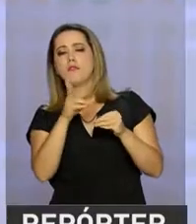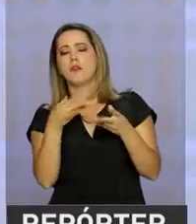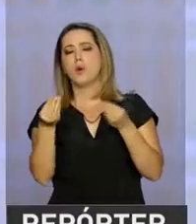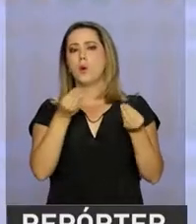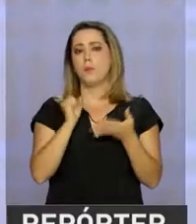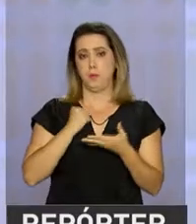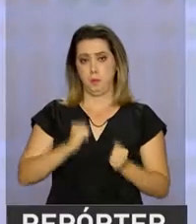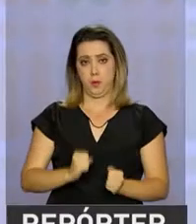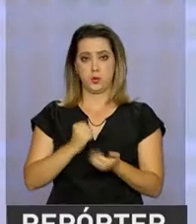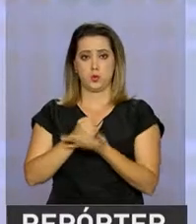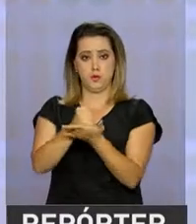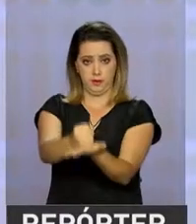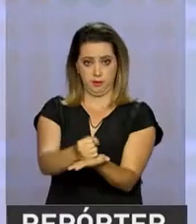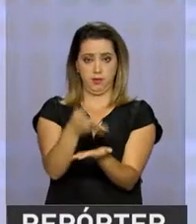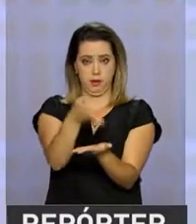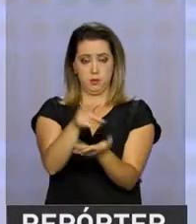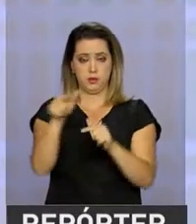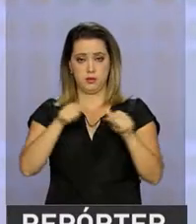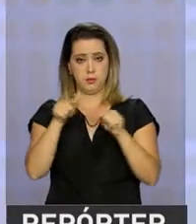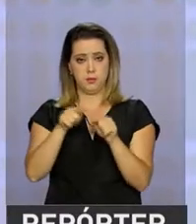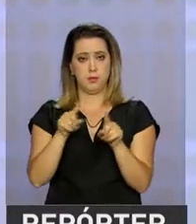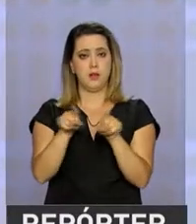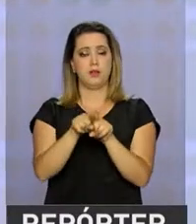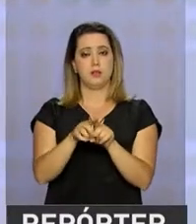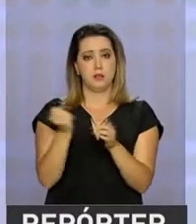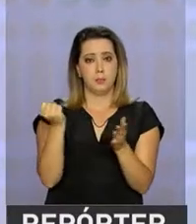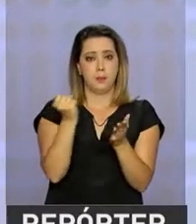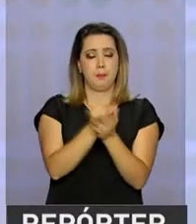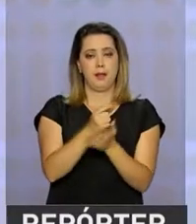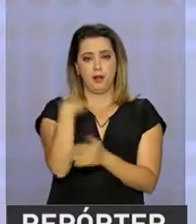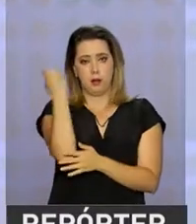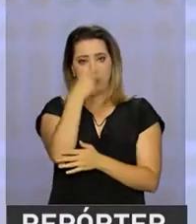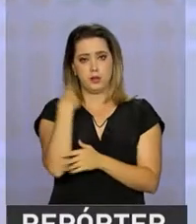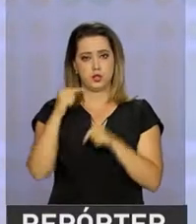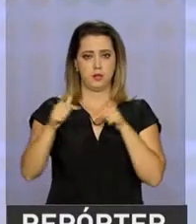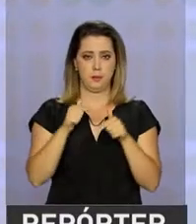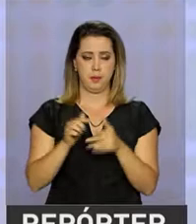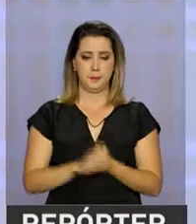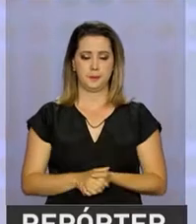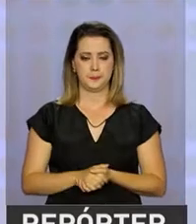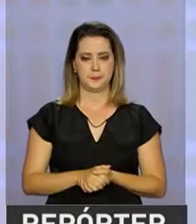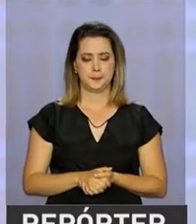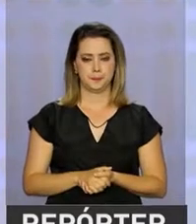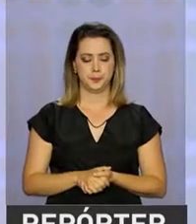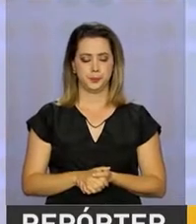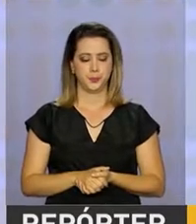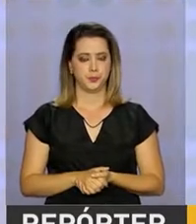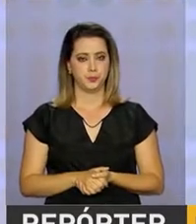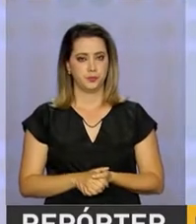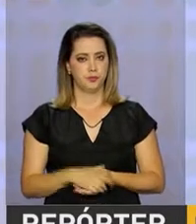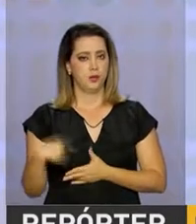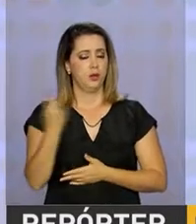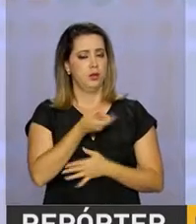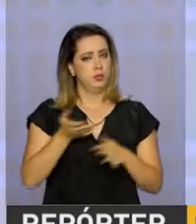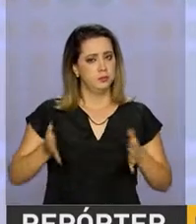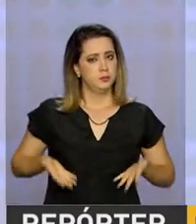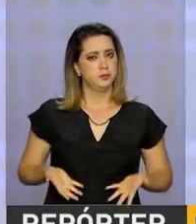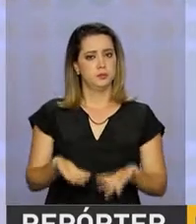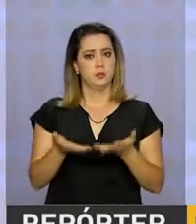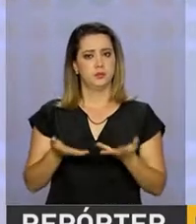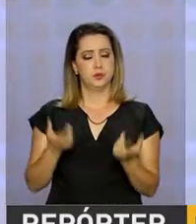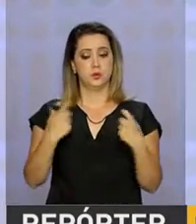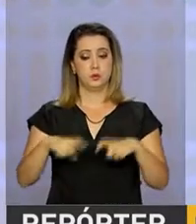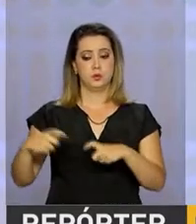e registrar as horas de atividades dos cidadãos. Queremos estimular a utilização de espaços públicos